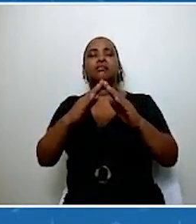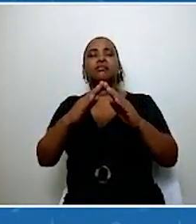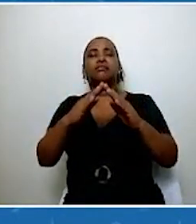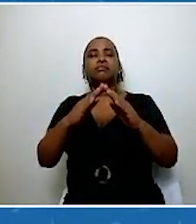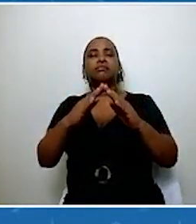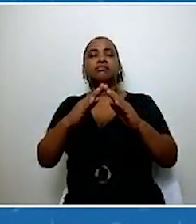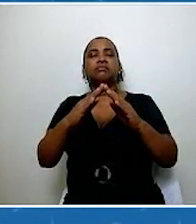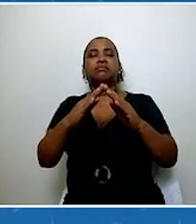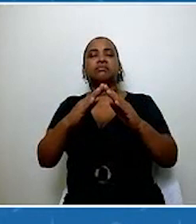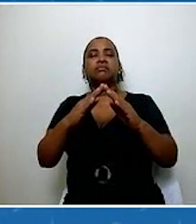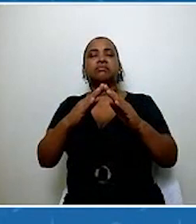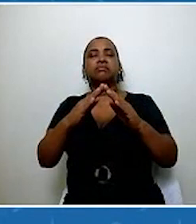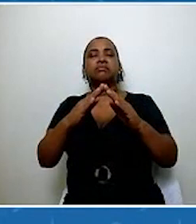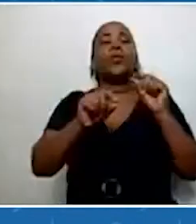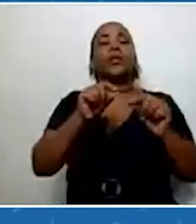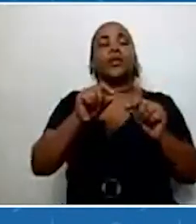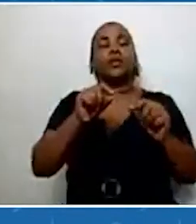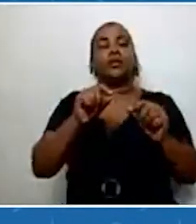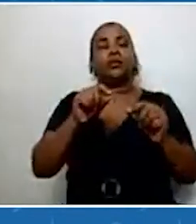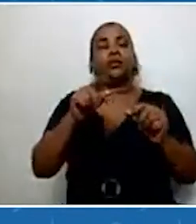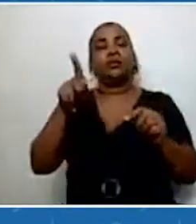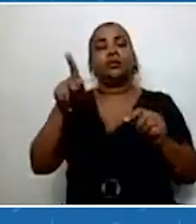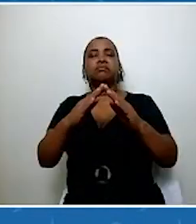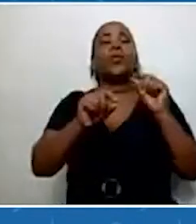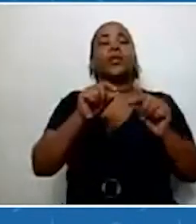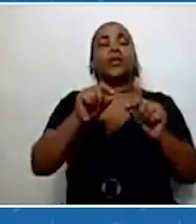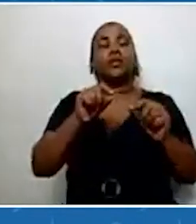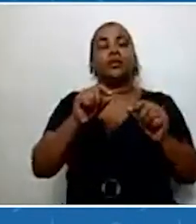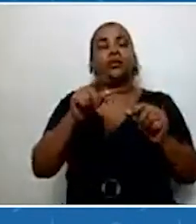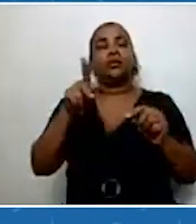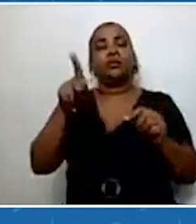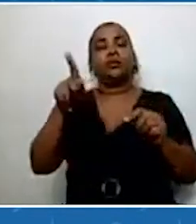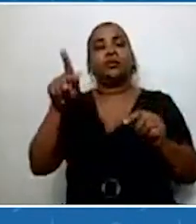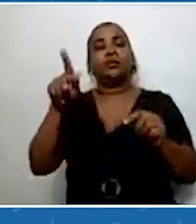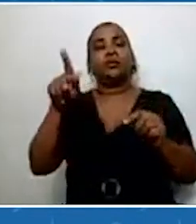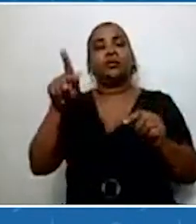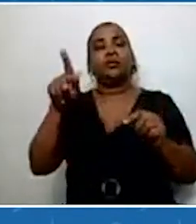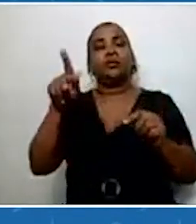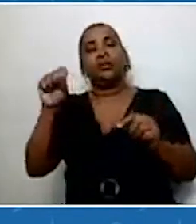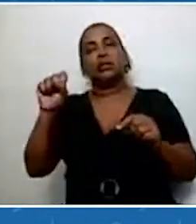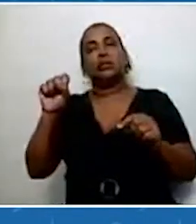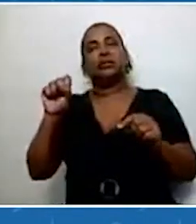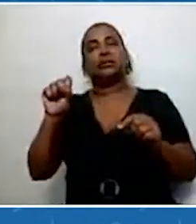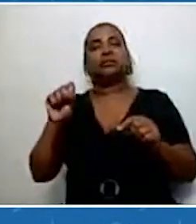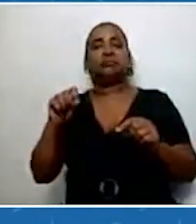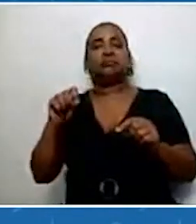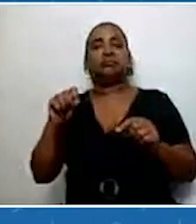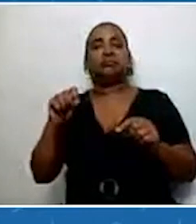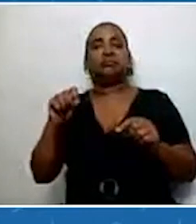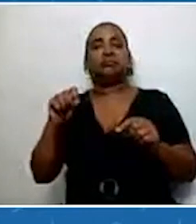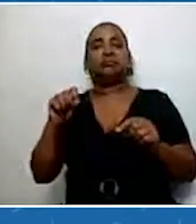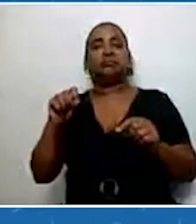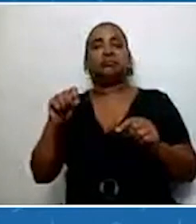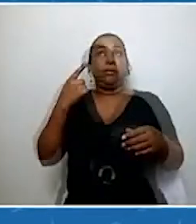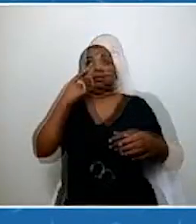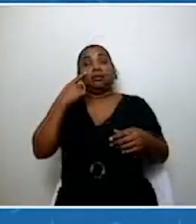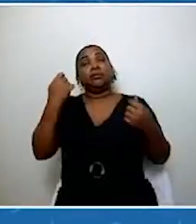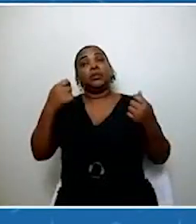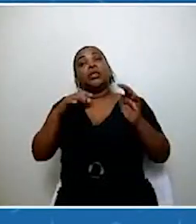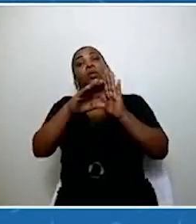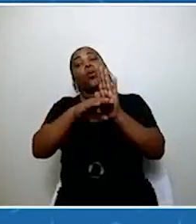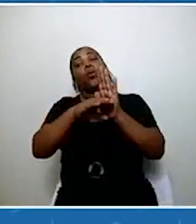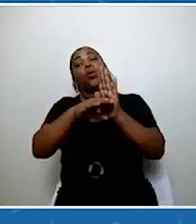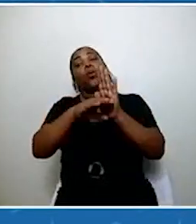Eu acredito, assim, na verdade, a gente está sendo obrigado a rever uma série de conceitos. A pandemia, ela